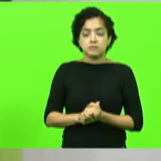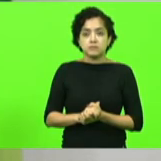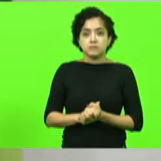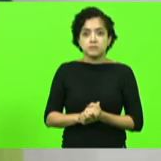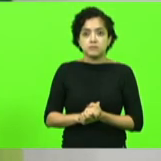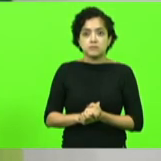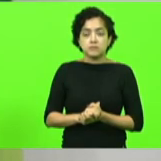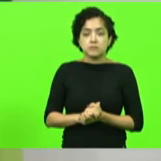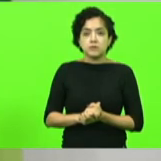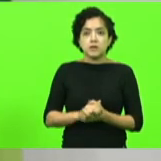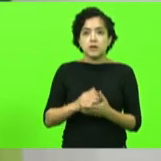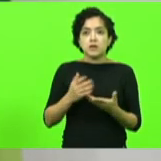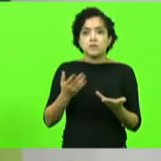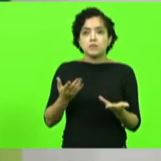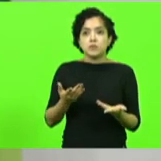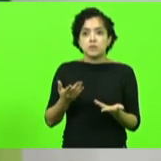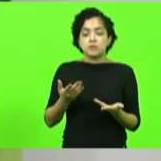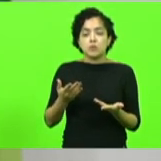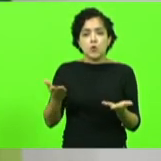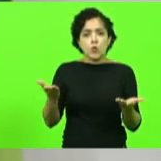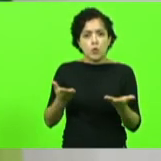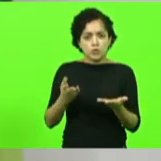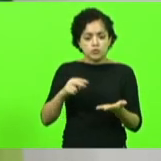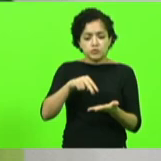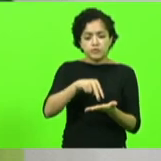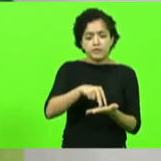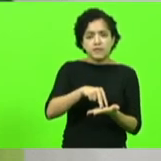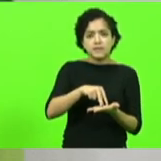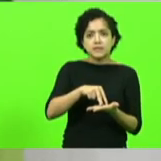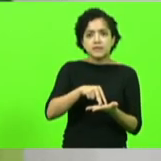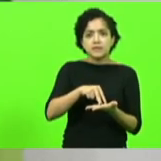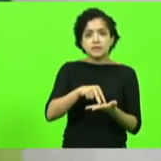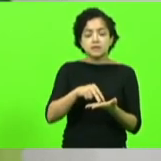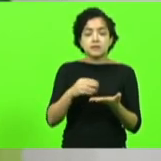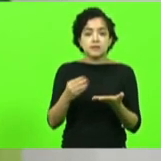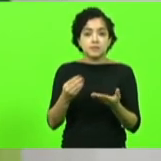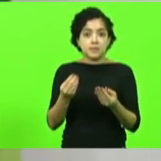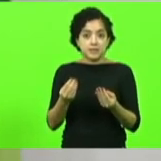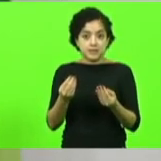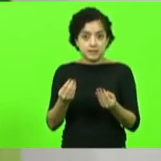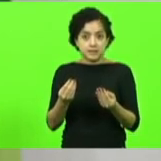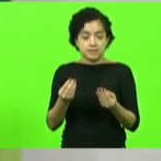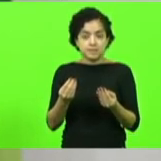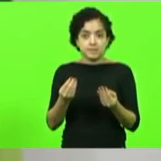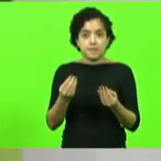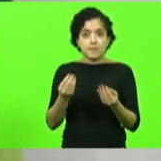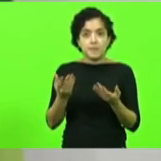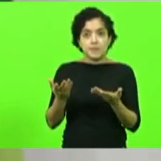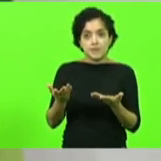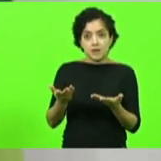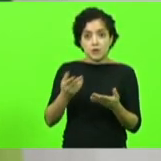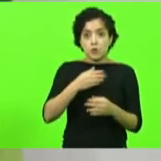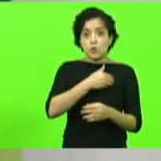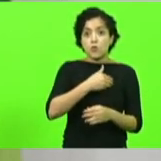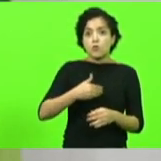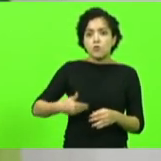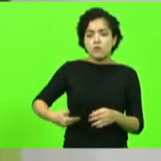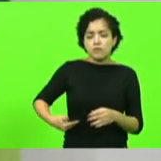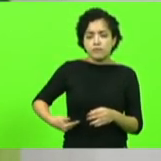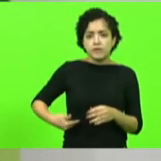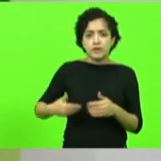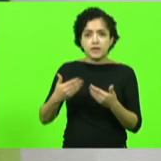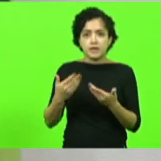o que me traz hoje a tribuna da Assembleia Legislativa é a forma como o governo tenta